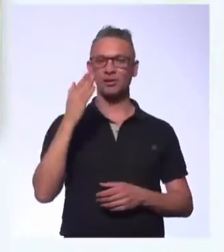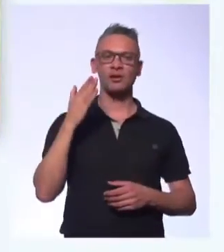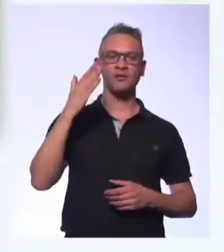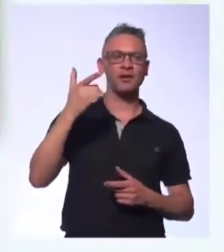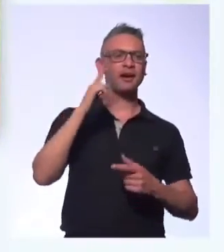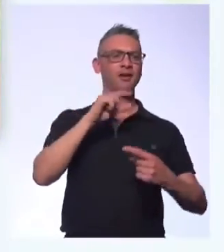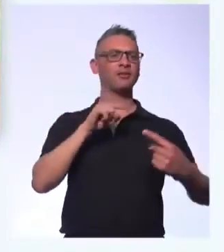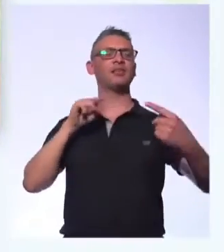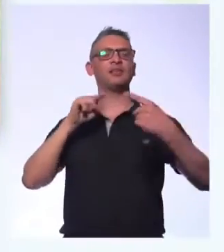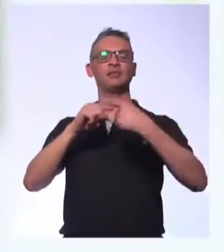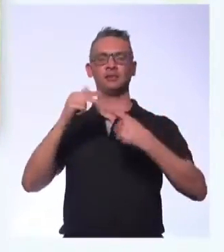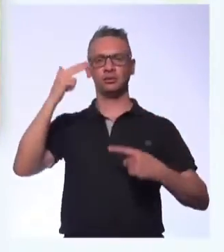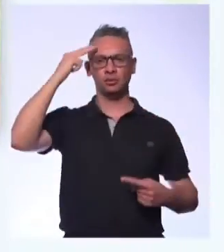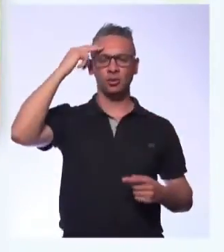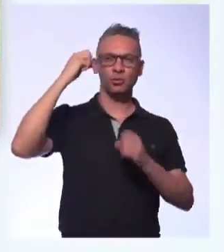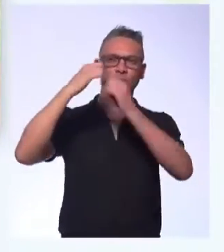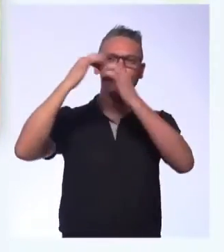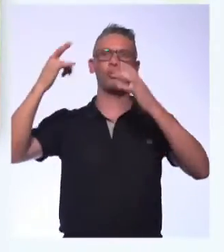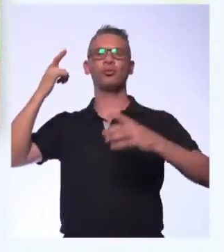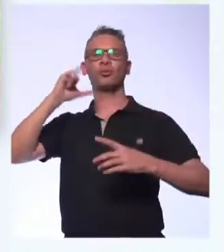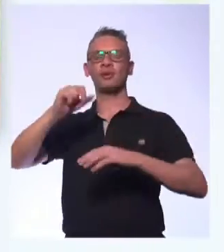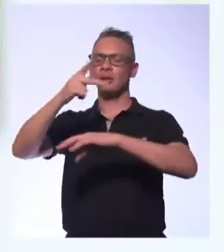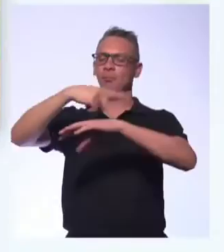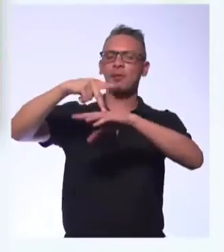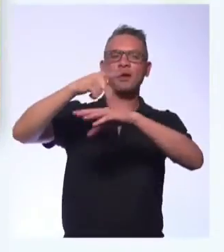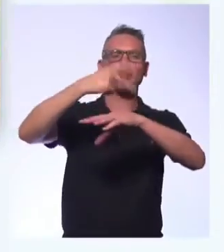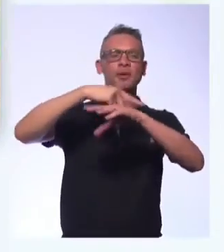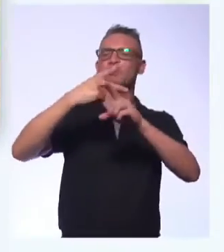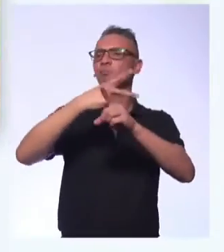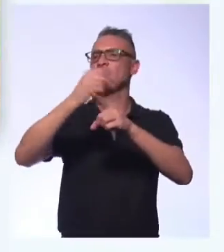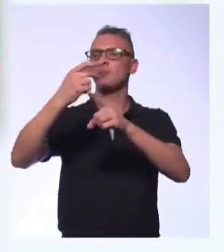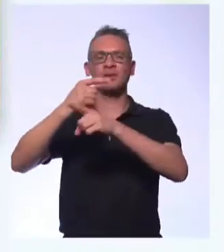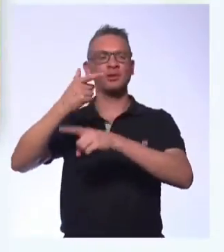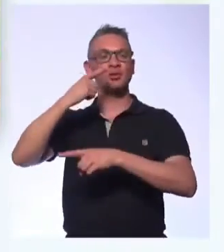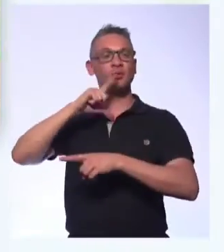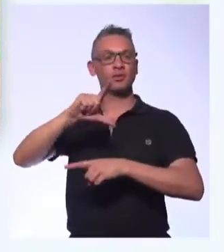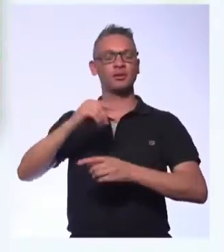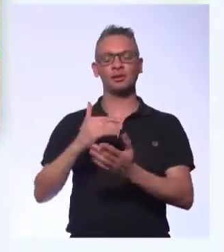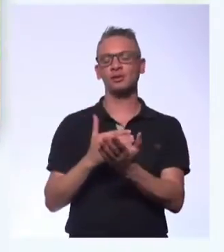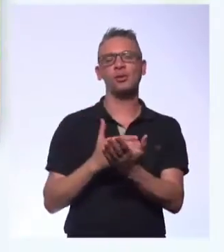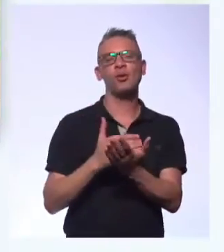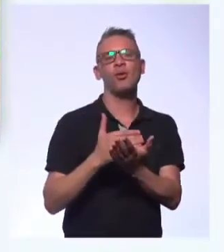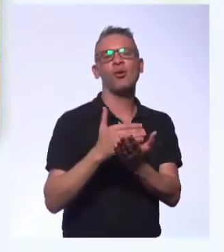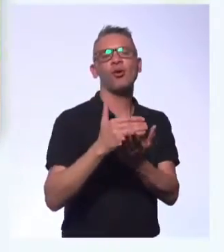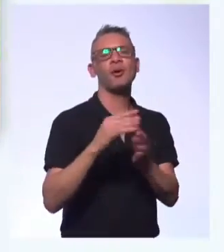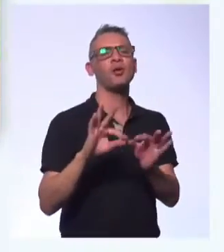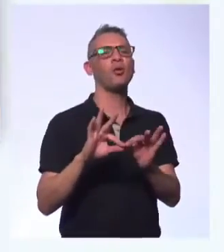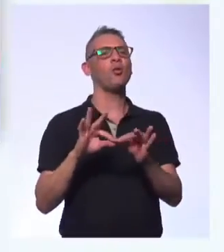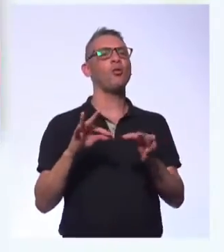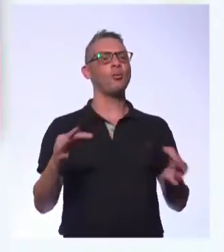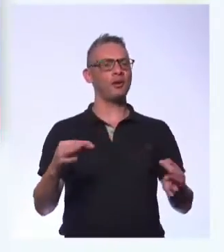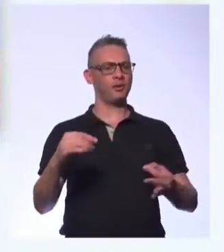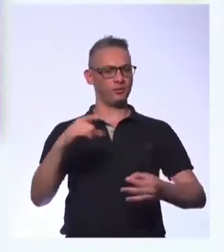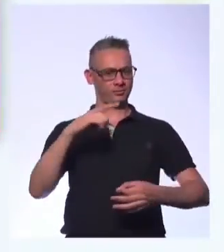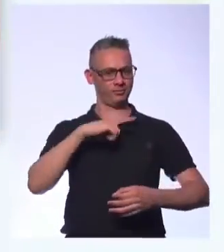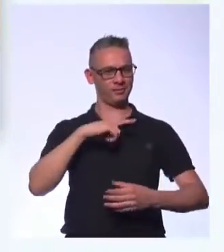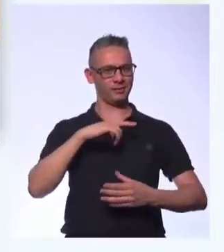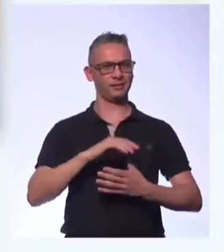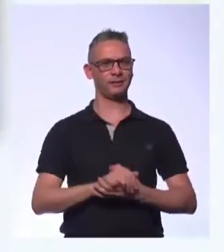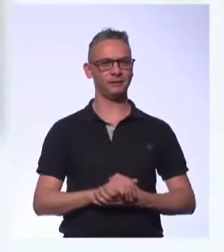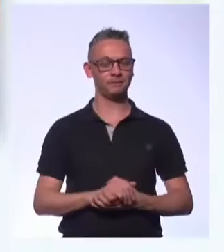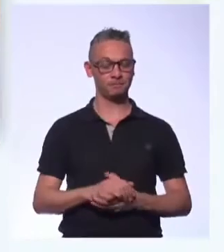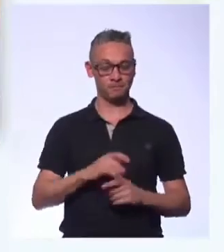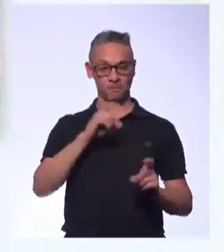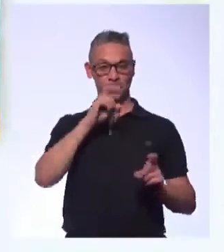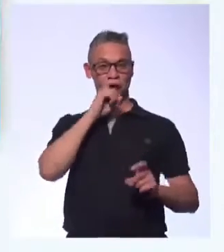do sonho, e que enfim, foi para uma série de países, mas que teve um começo muito humilde. Nem